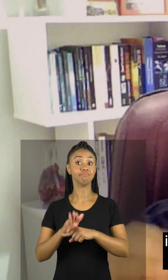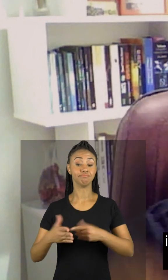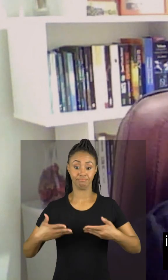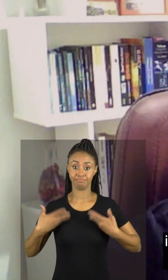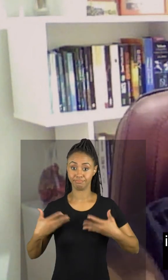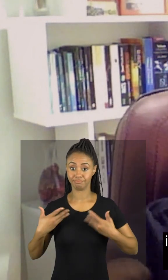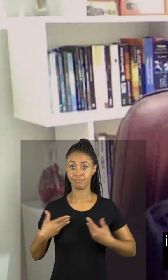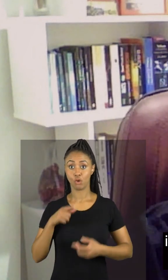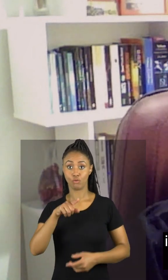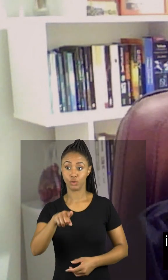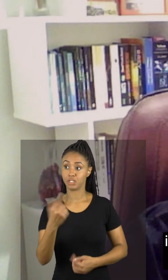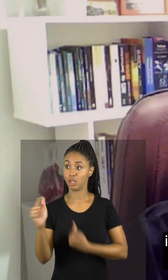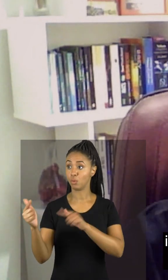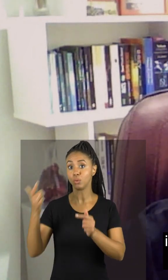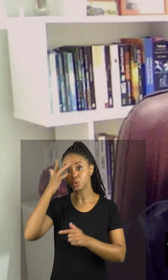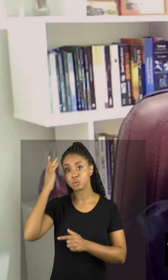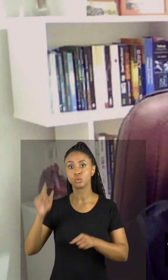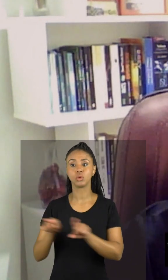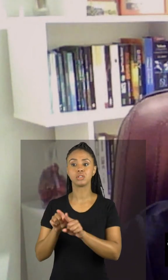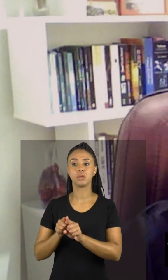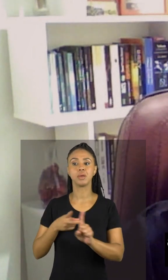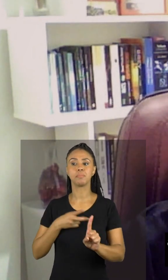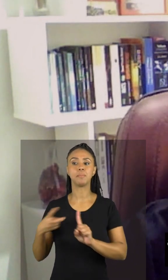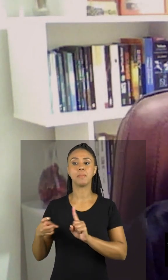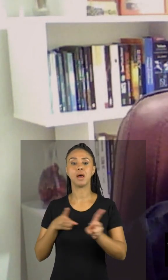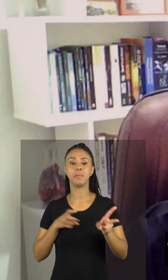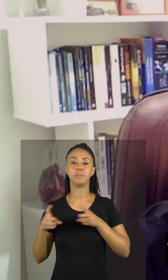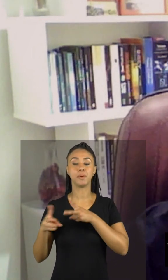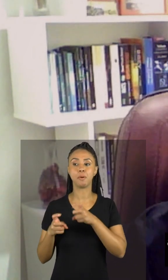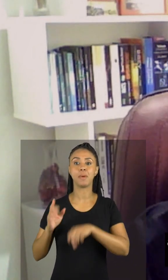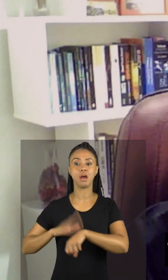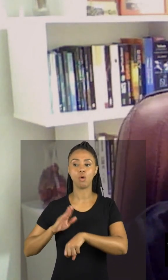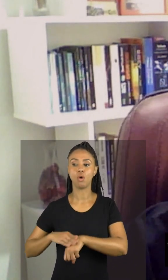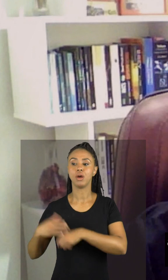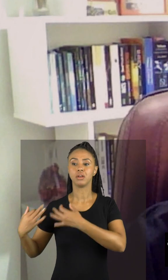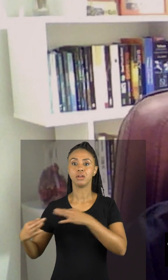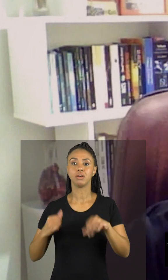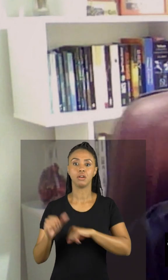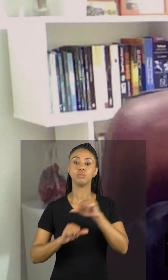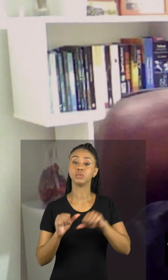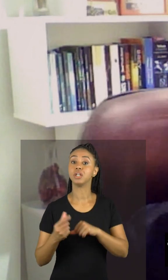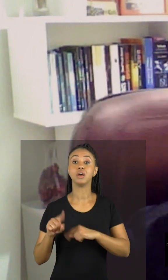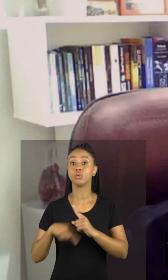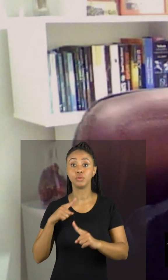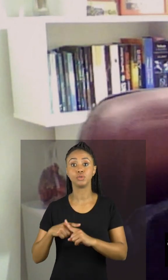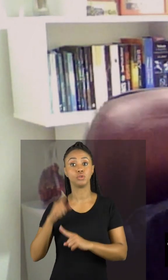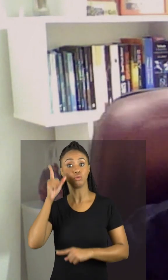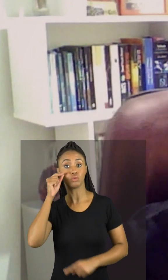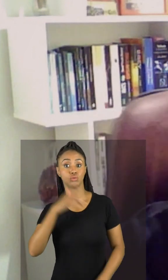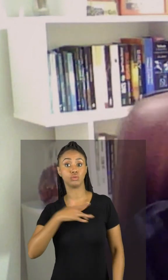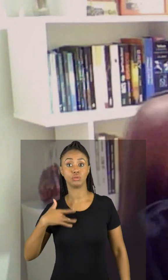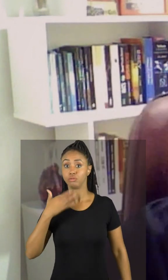tanto você quanto outras pessoas a mudar essas rotinas em prol de um sono mais saudável